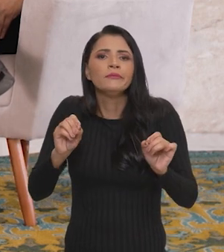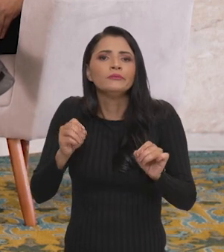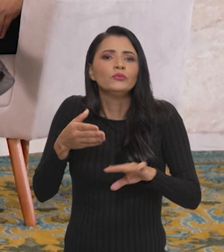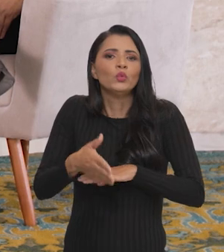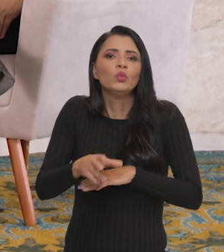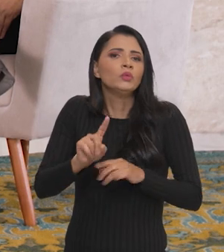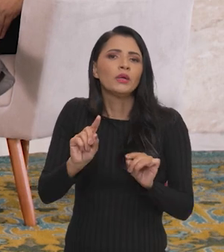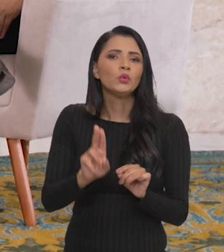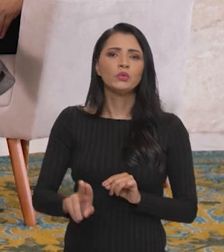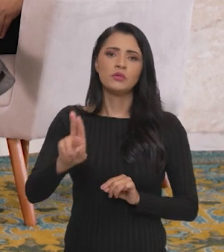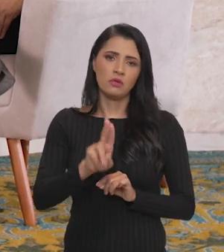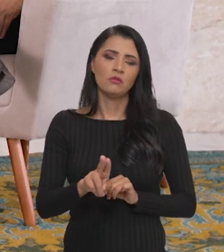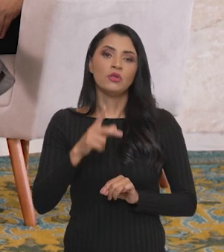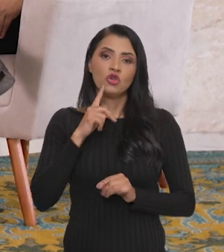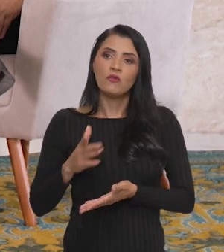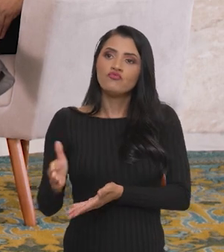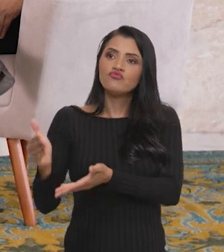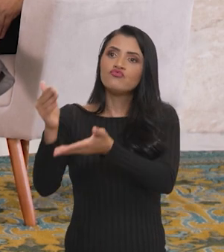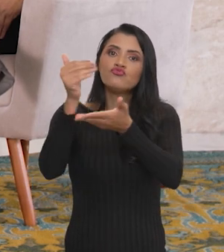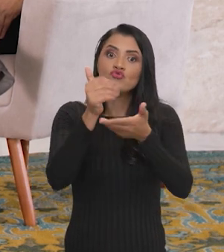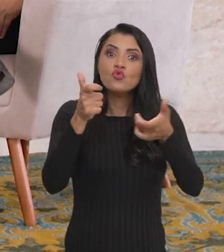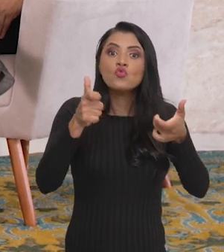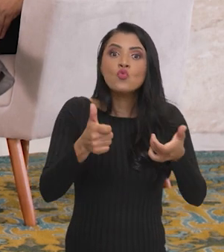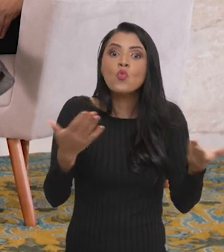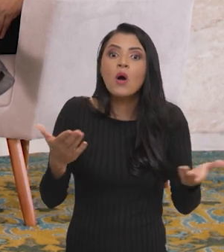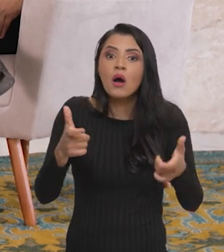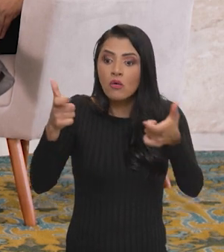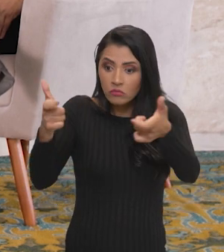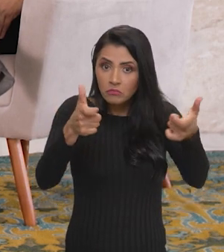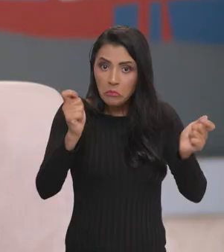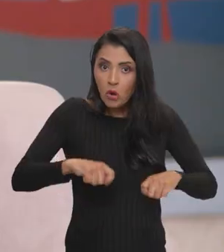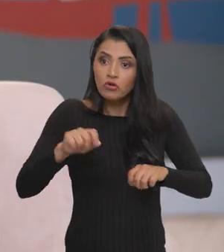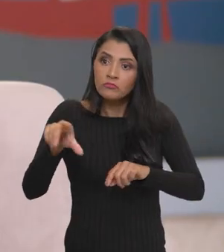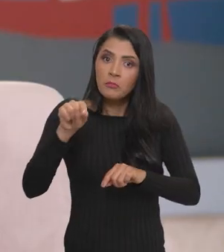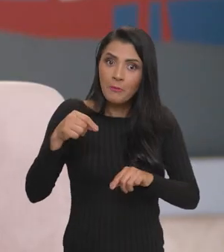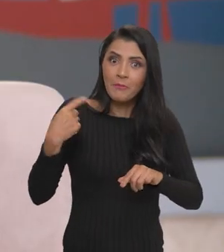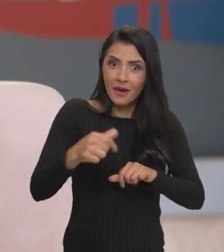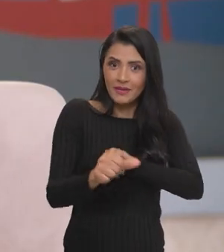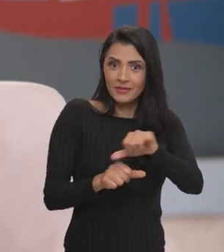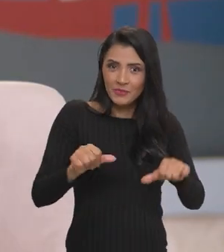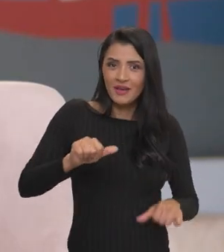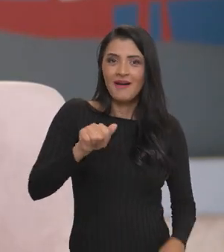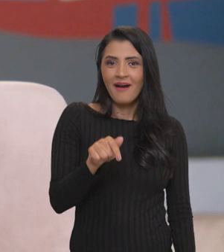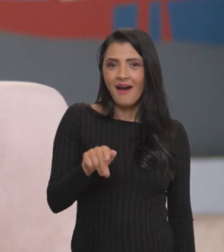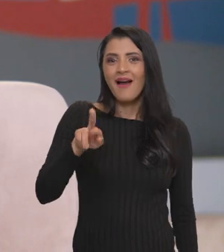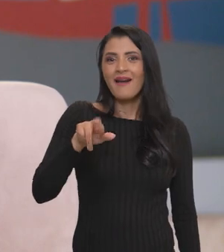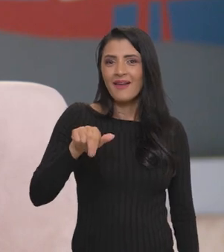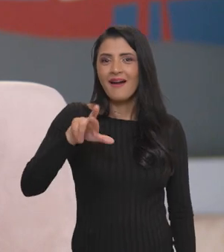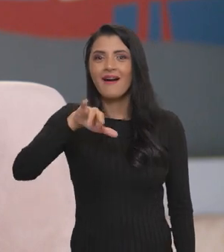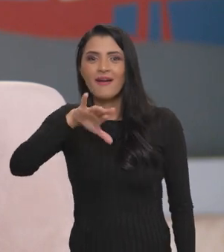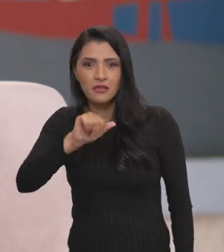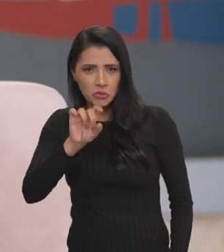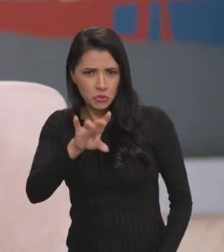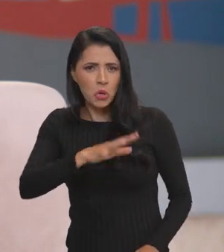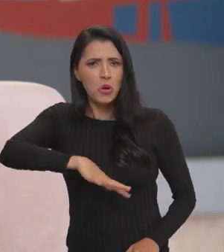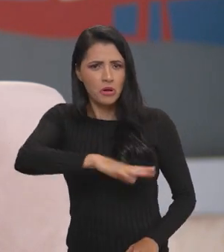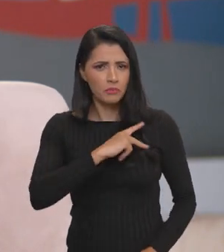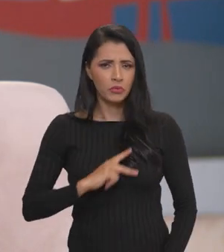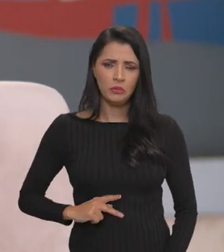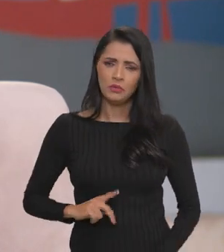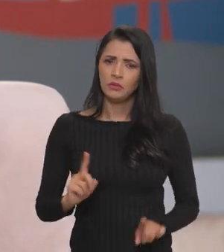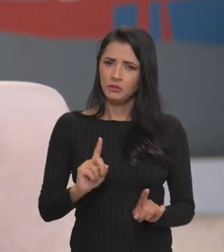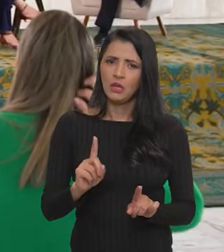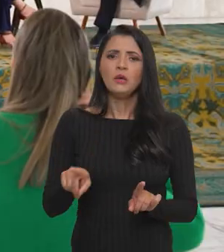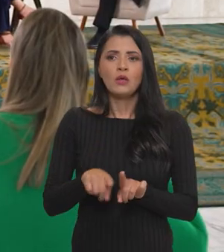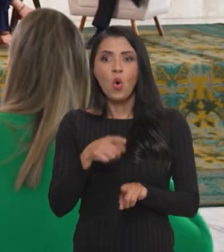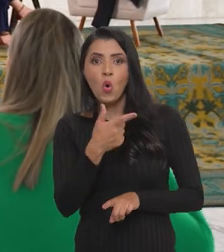conseguir fazer um levantamento do que a gente já tem, quais são essas áreas que a gente pode destinar para a reforma agrária. Mas não são só as áreas públicas, a gente está trabalhando